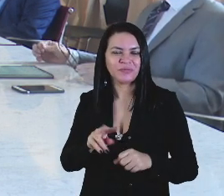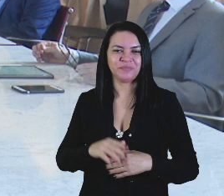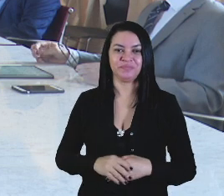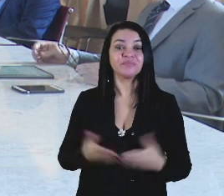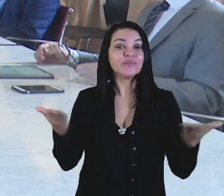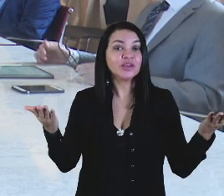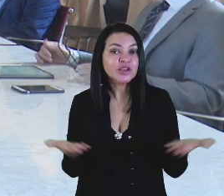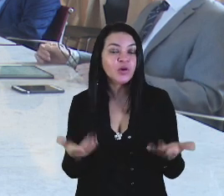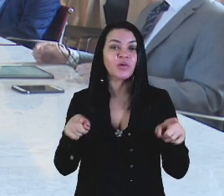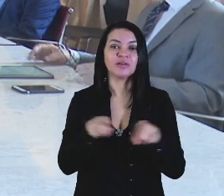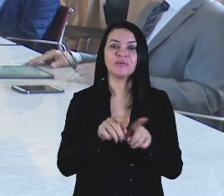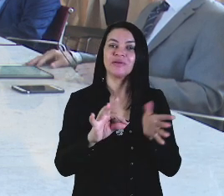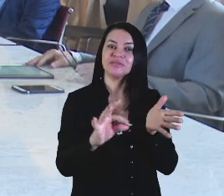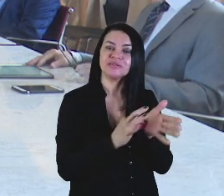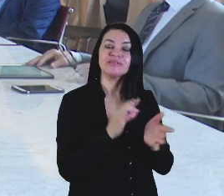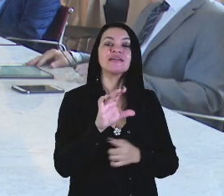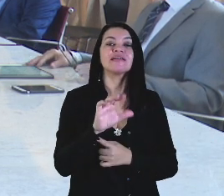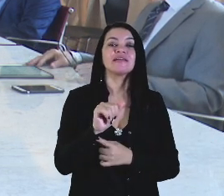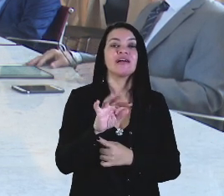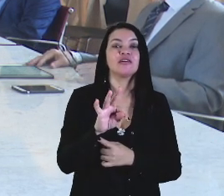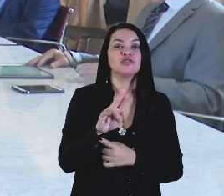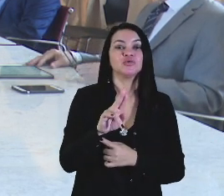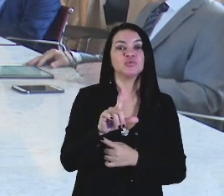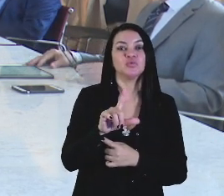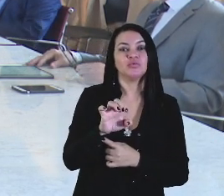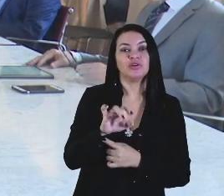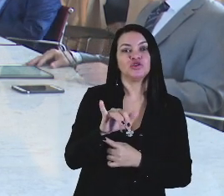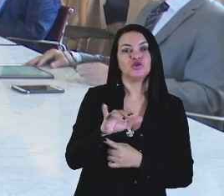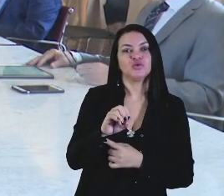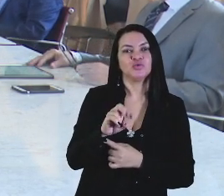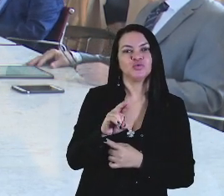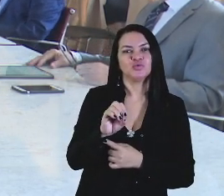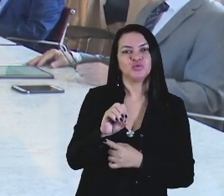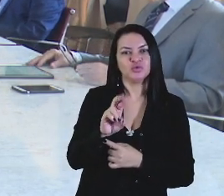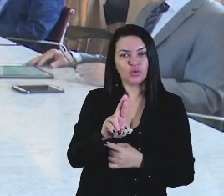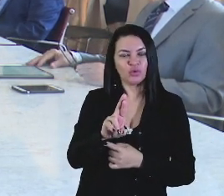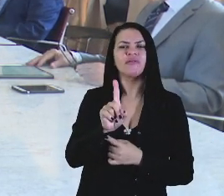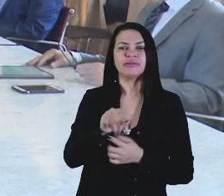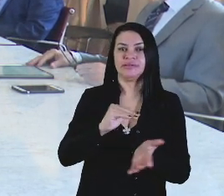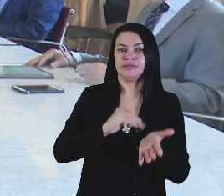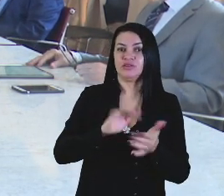E agora assina o senhor Catulé Júnior, secretário de Estado do Turismo.